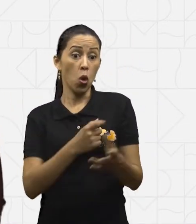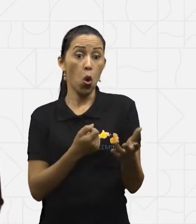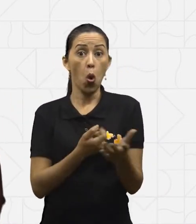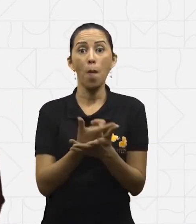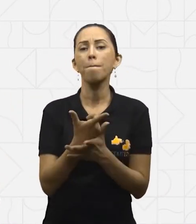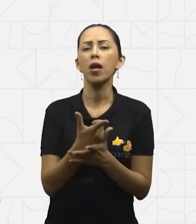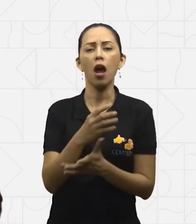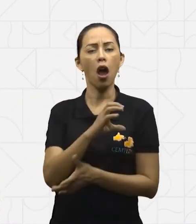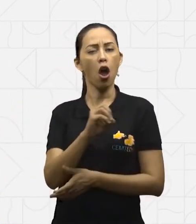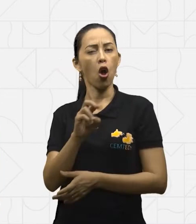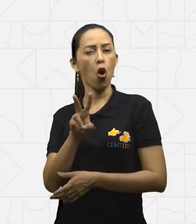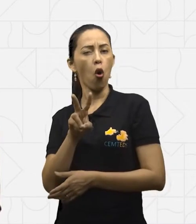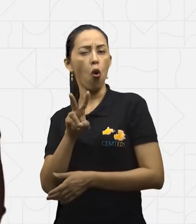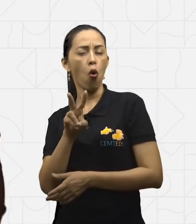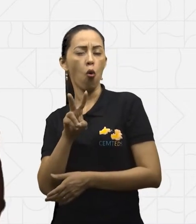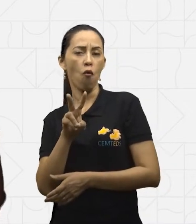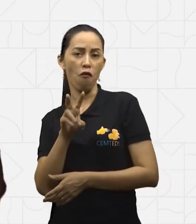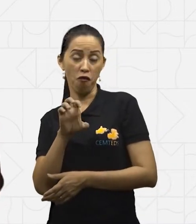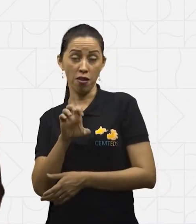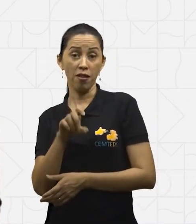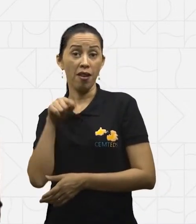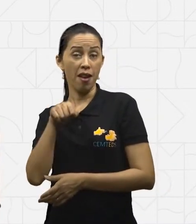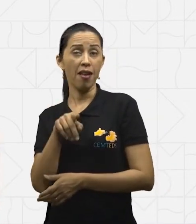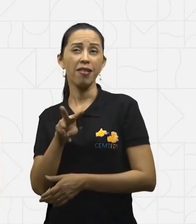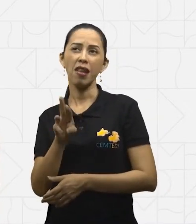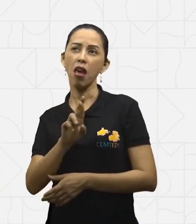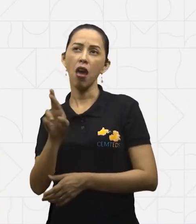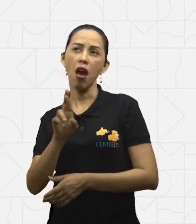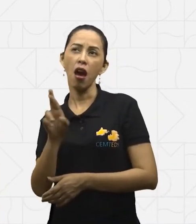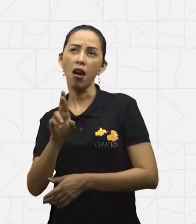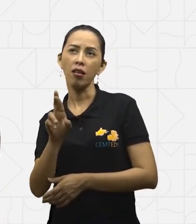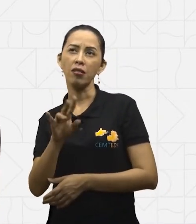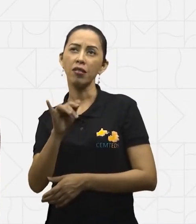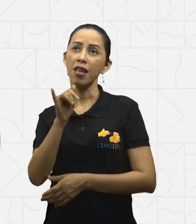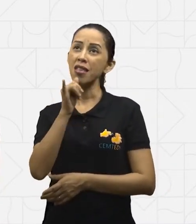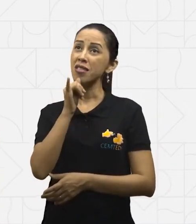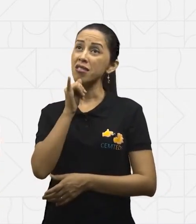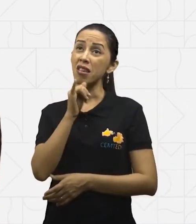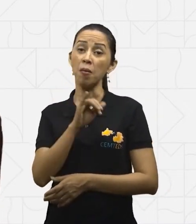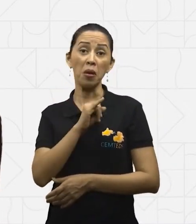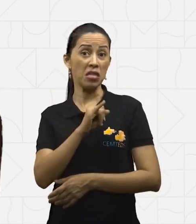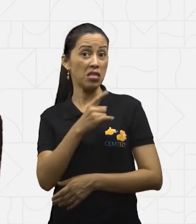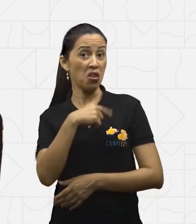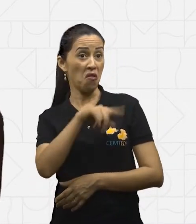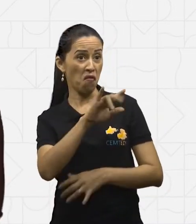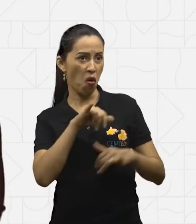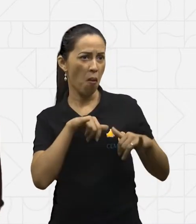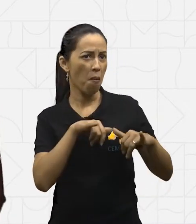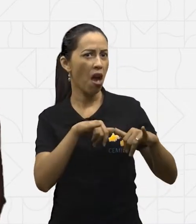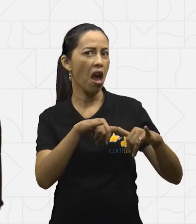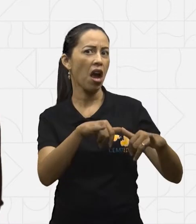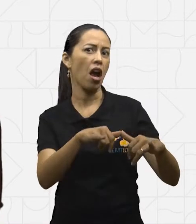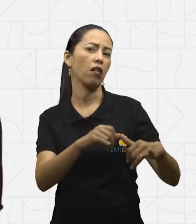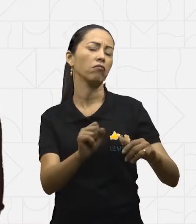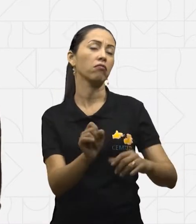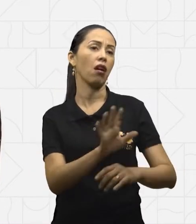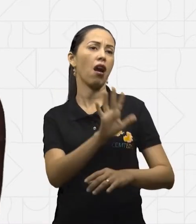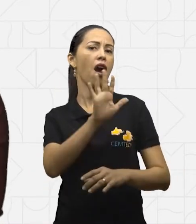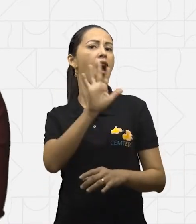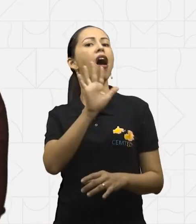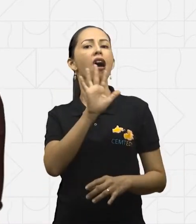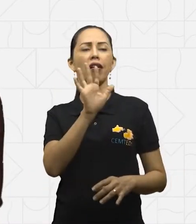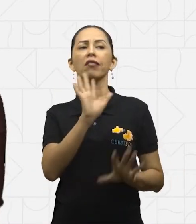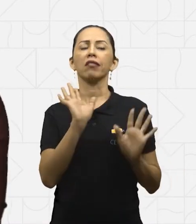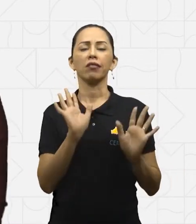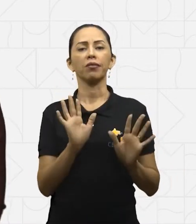Se a gente for comprar em mercados grandes, isso pode ser R$,00, R 5,00. Então, já é um preço bem mais elevado. Fruta também. Então,